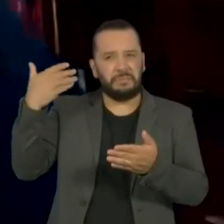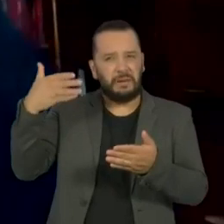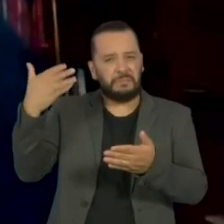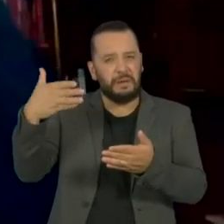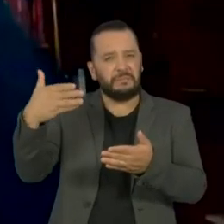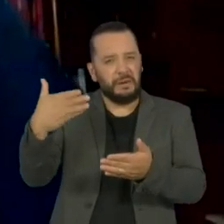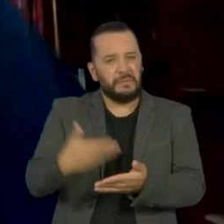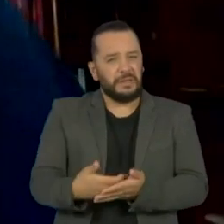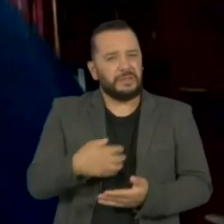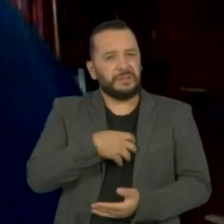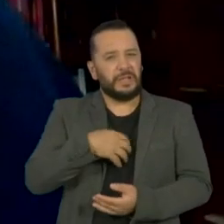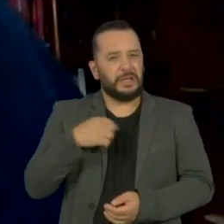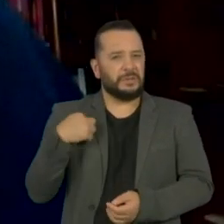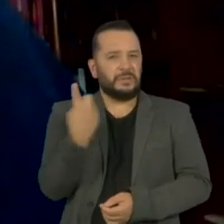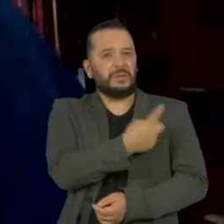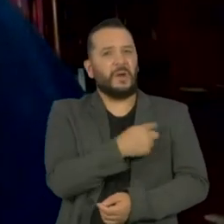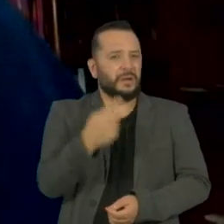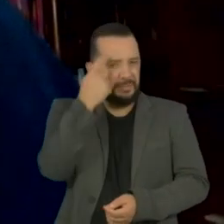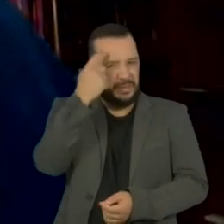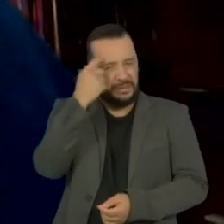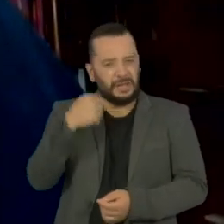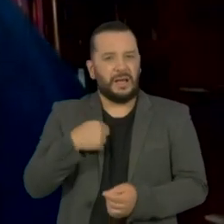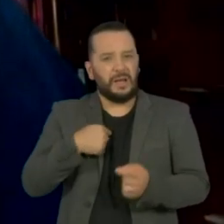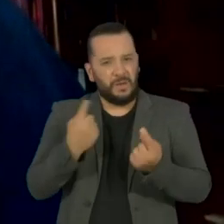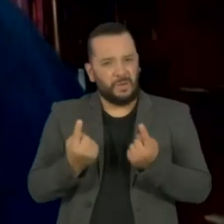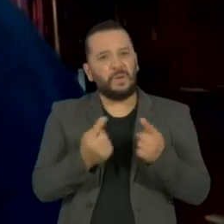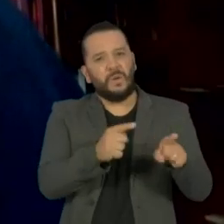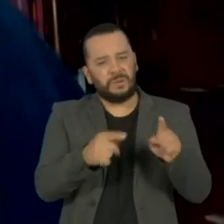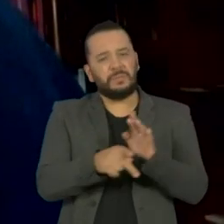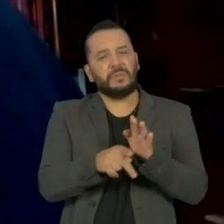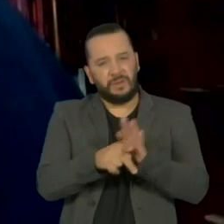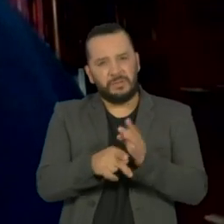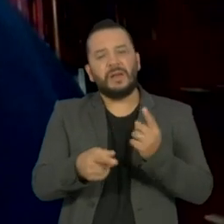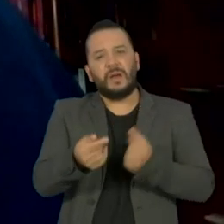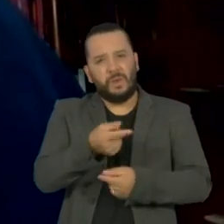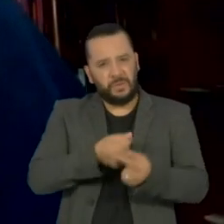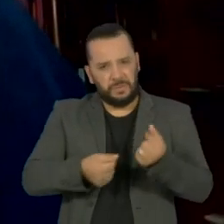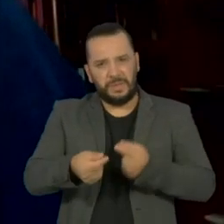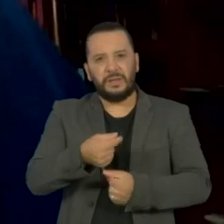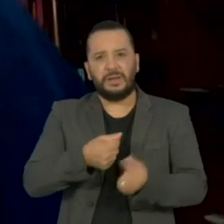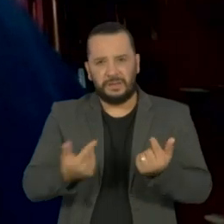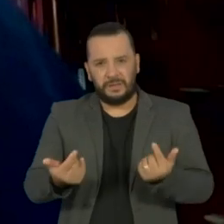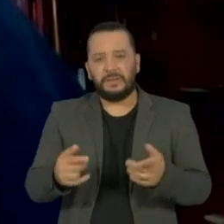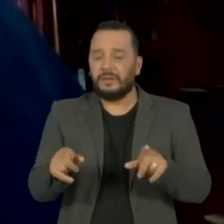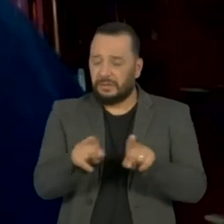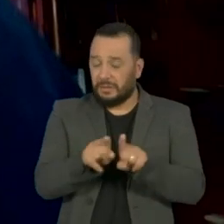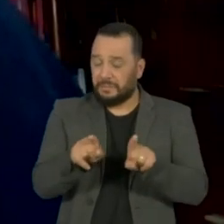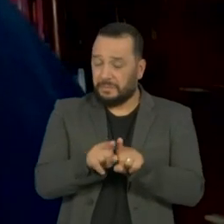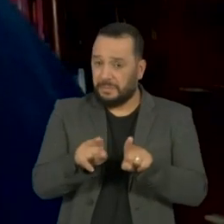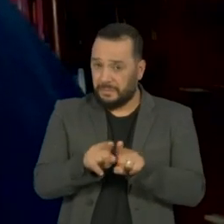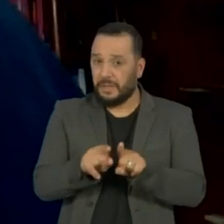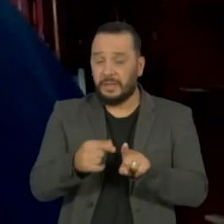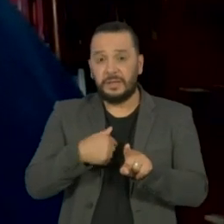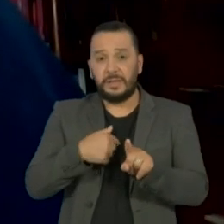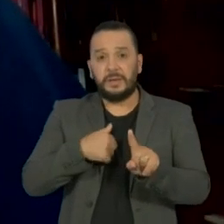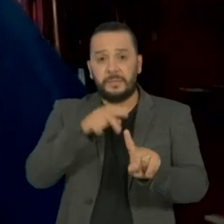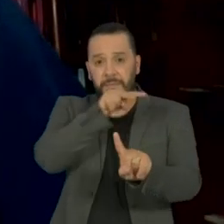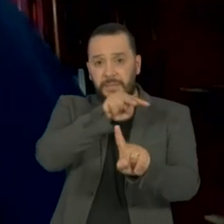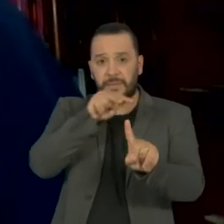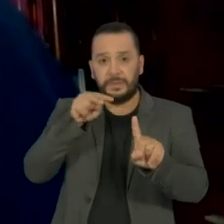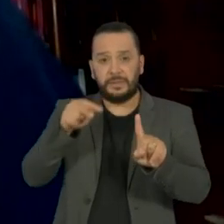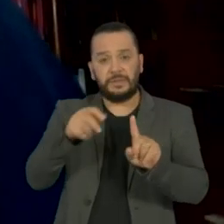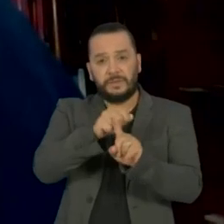maneira da gente enfrentar a crise econômica que já estava aí e a crise de divisão social que nós